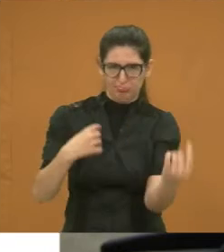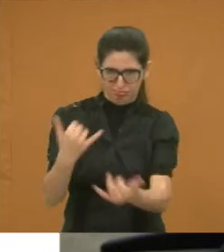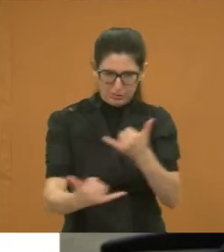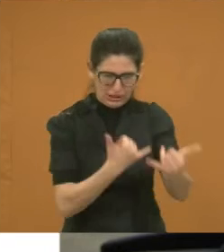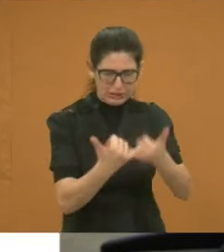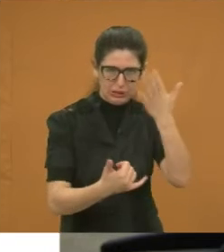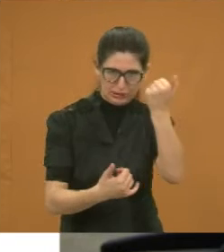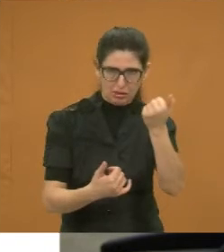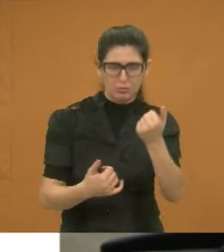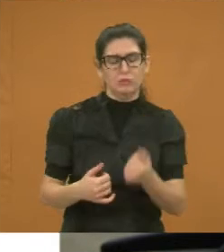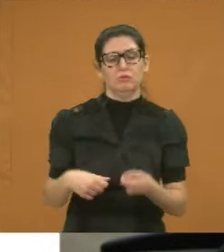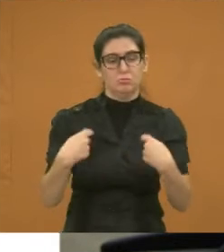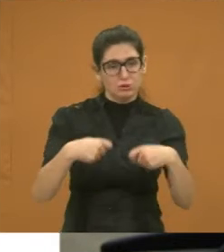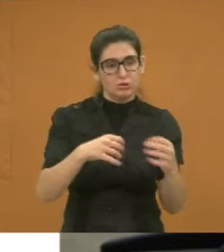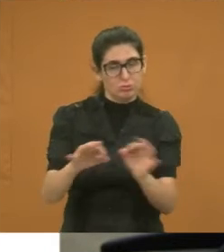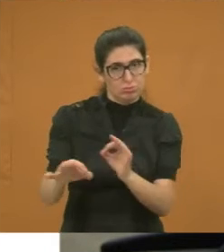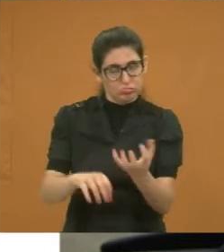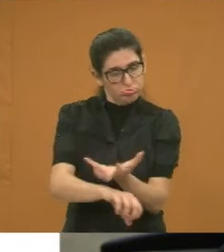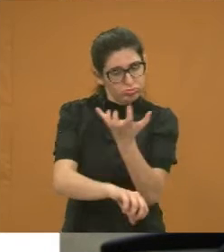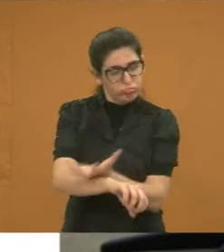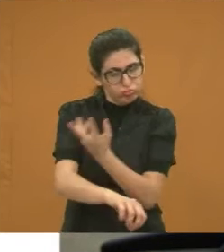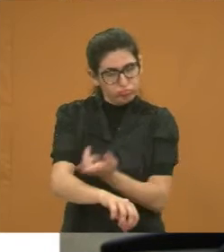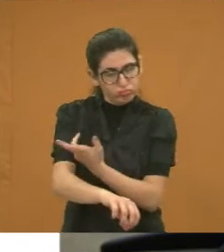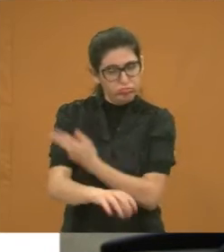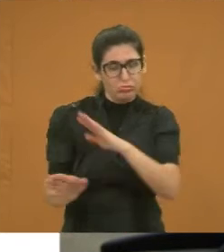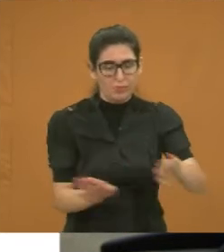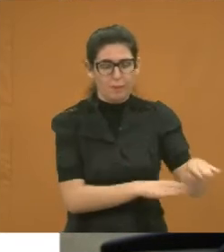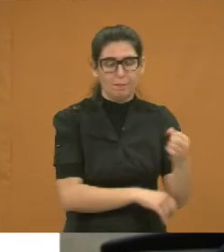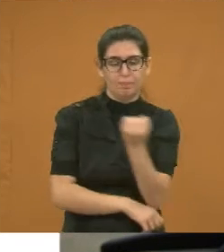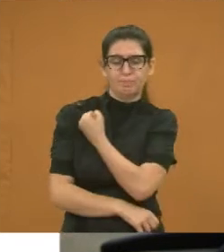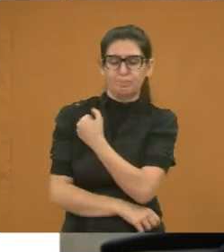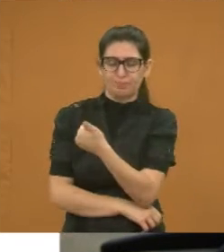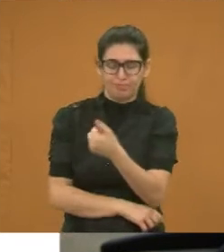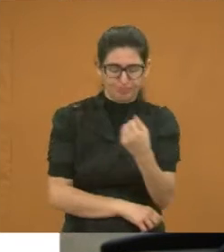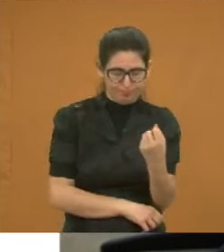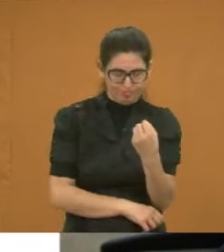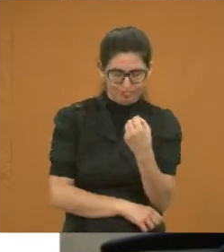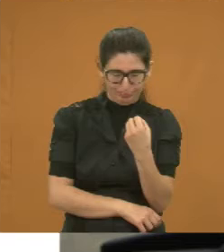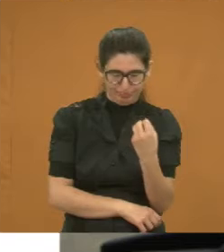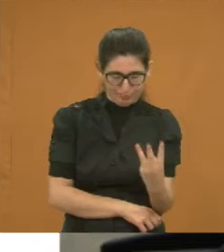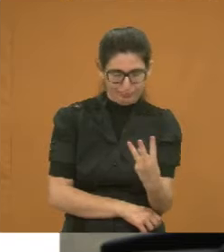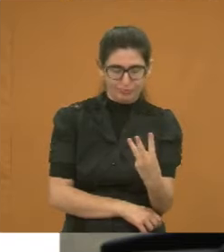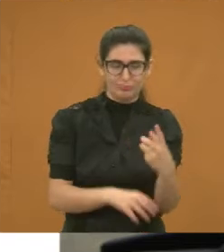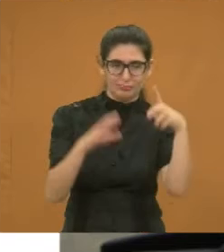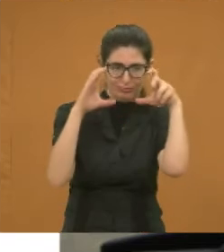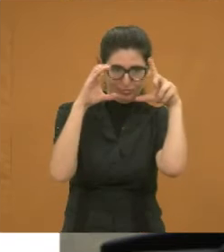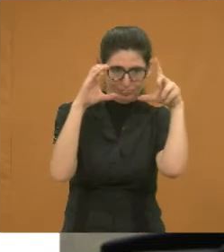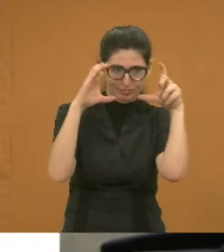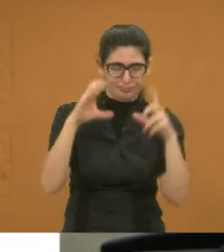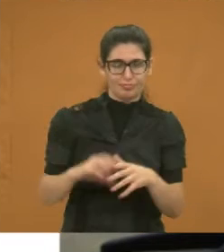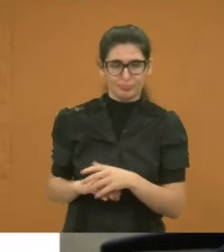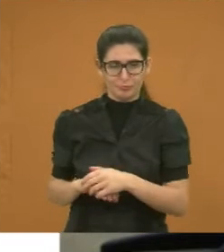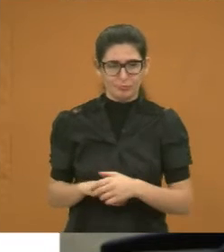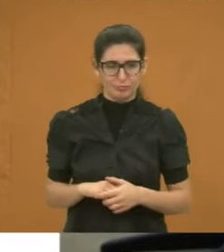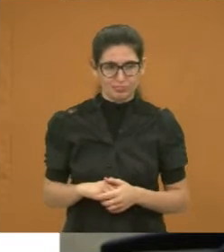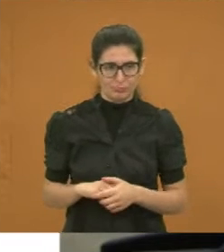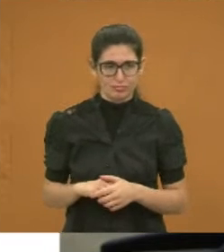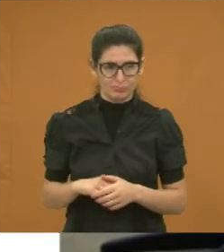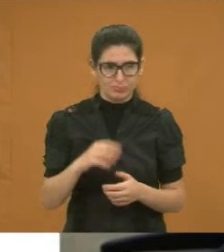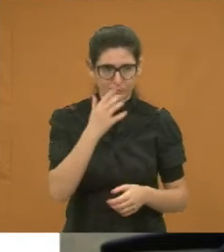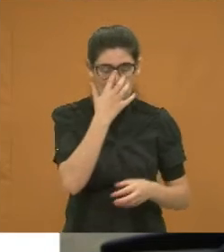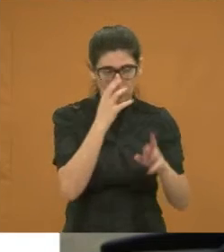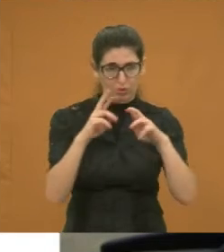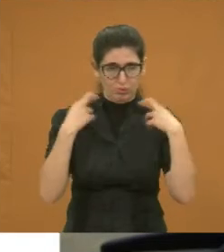Por favor. A foto 13. Rinões da frente de habitação com o